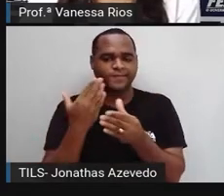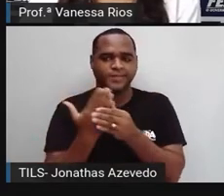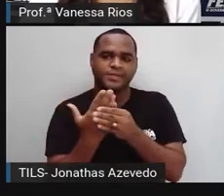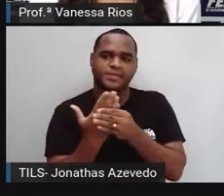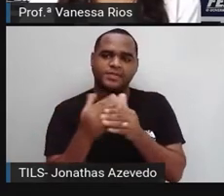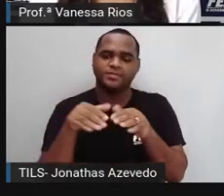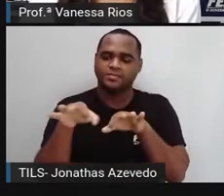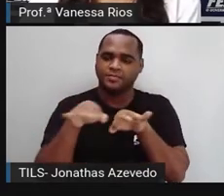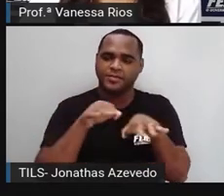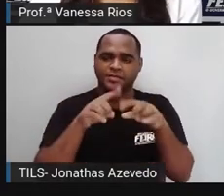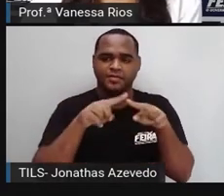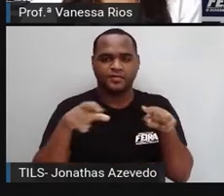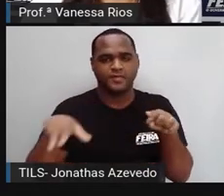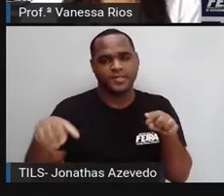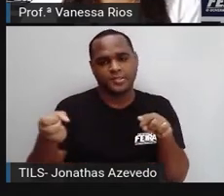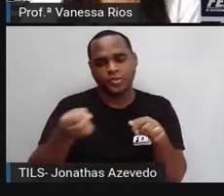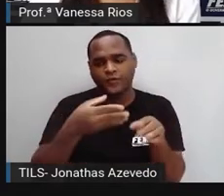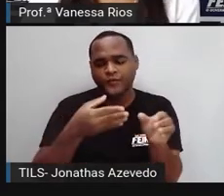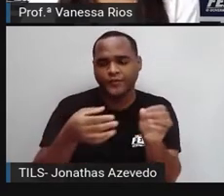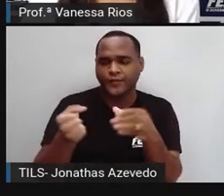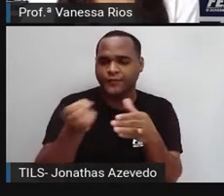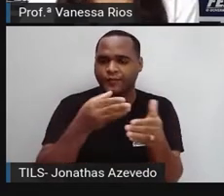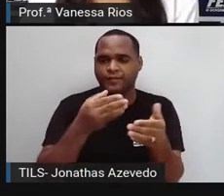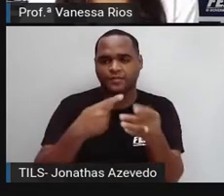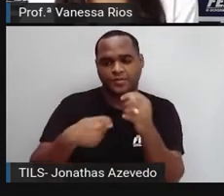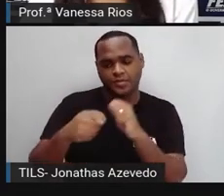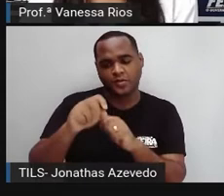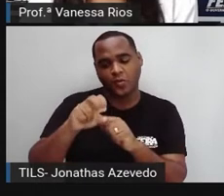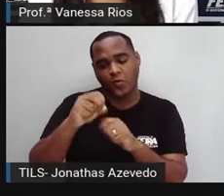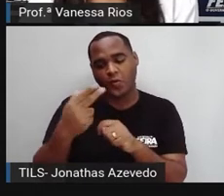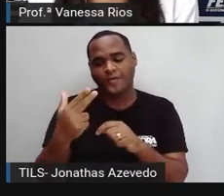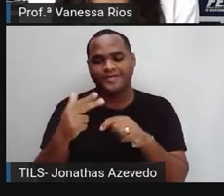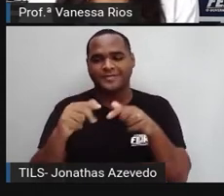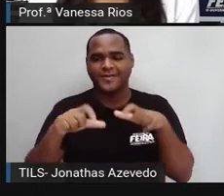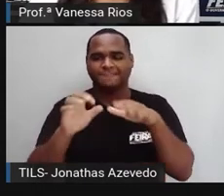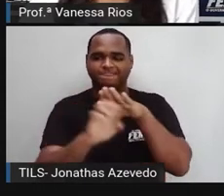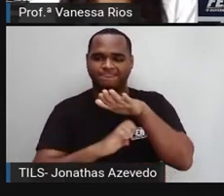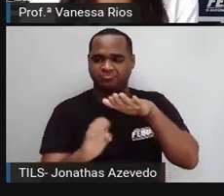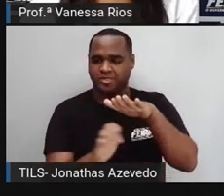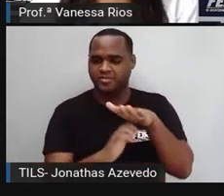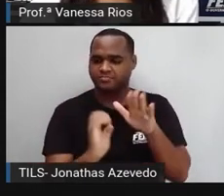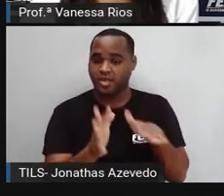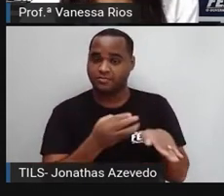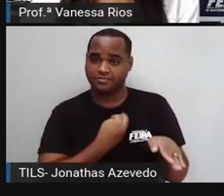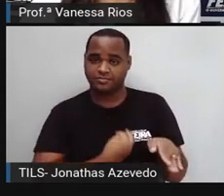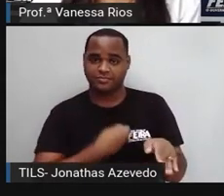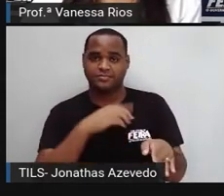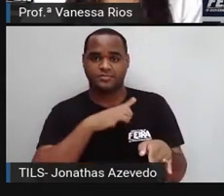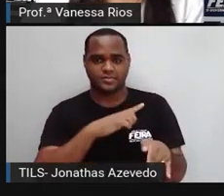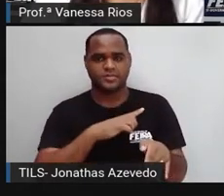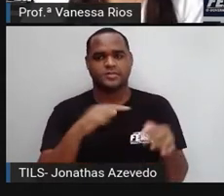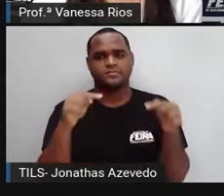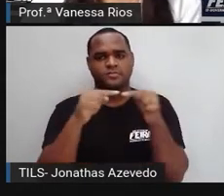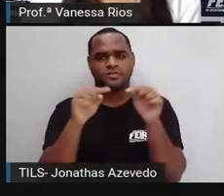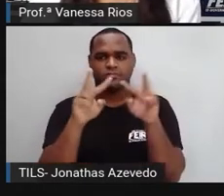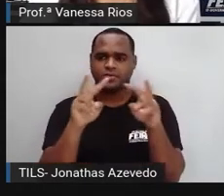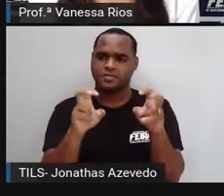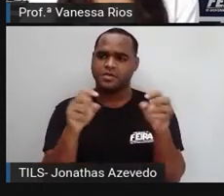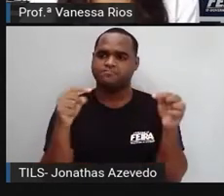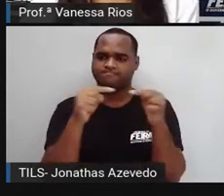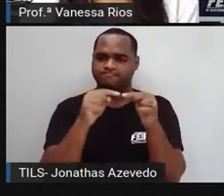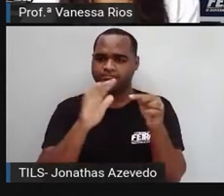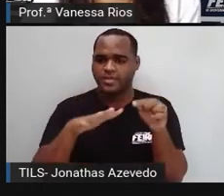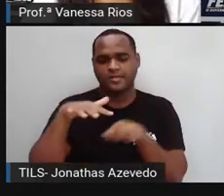implementar novos negócios ou mudanças em empresas já existentes. É um termo muito